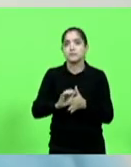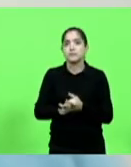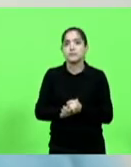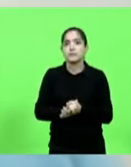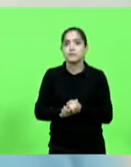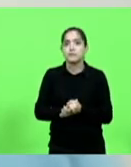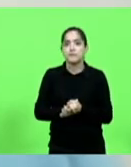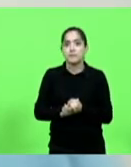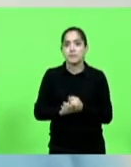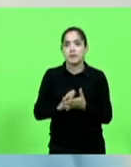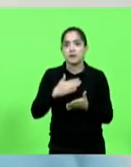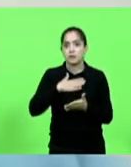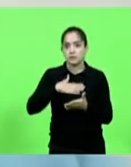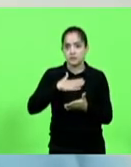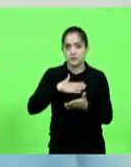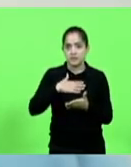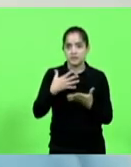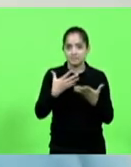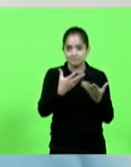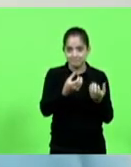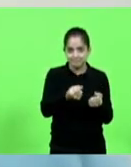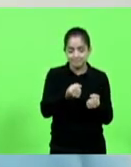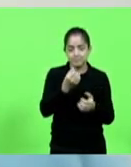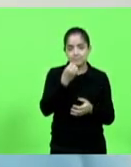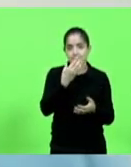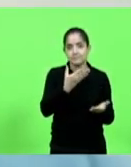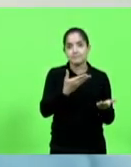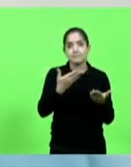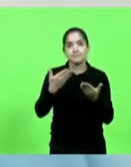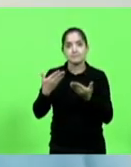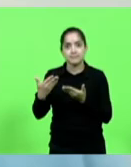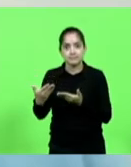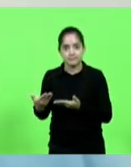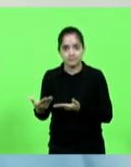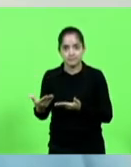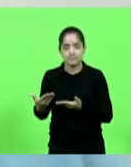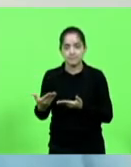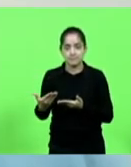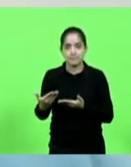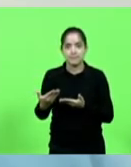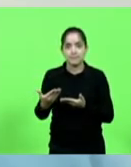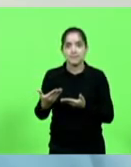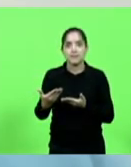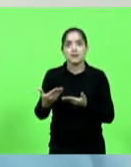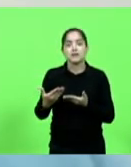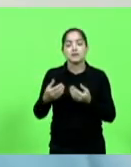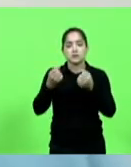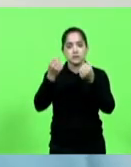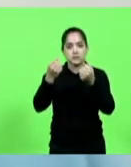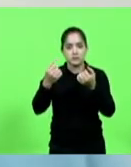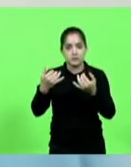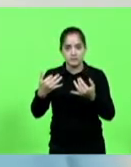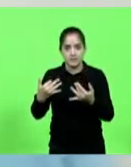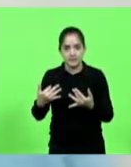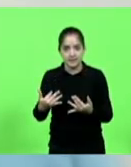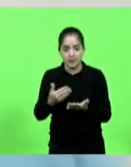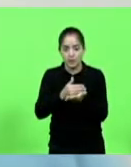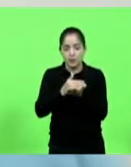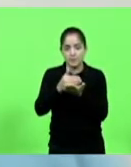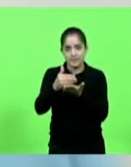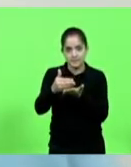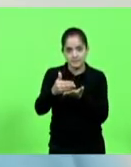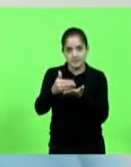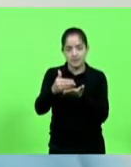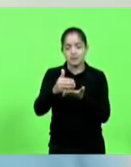gostaria de acolhê-la. Seja bem-vinda e já vou fazer a introdução aqui, tendo em vista que